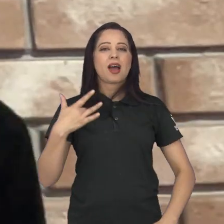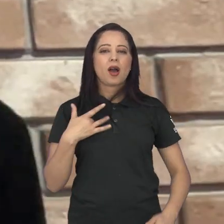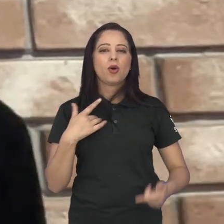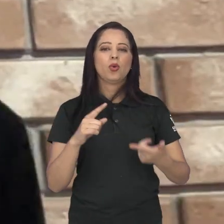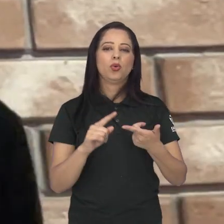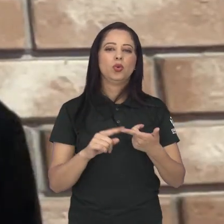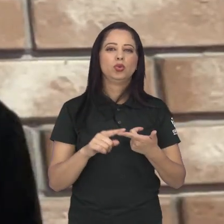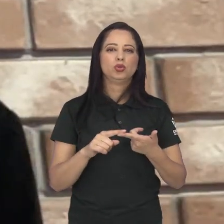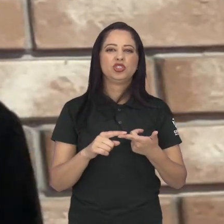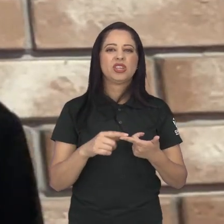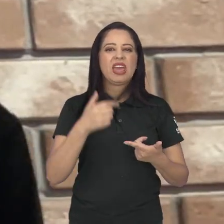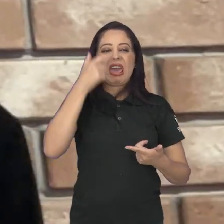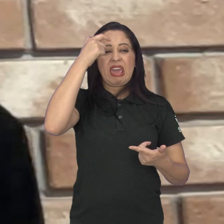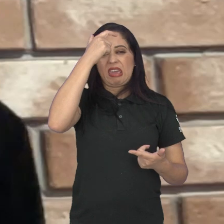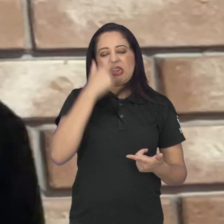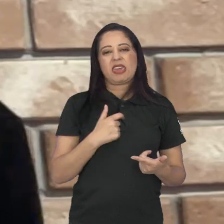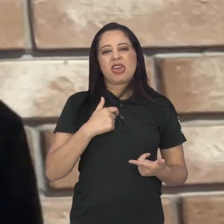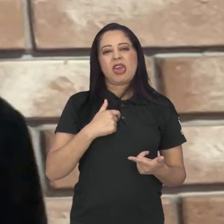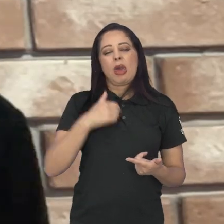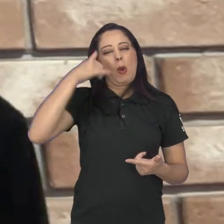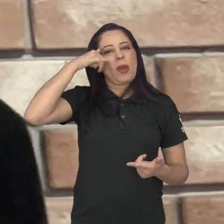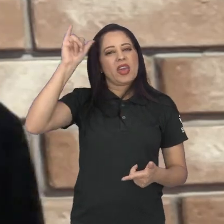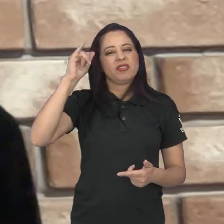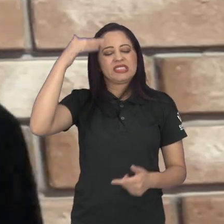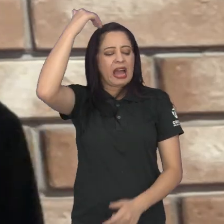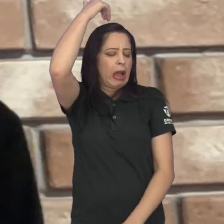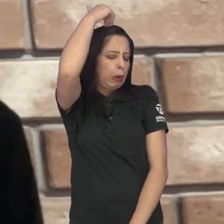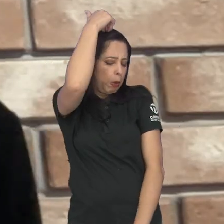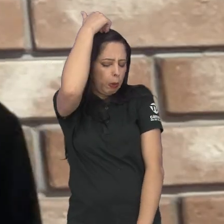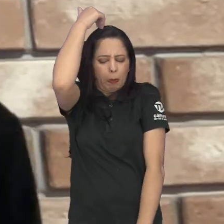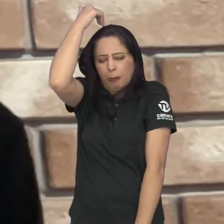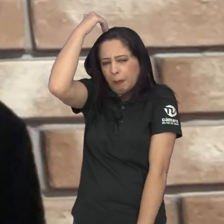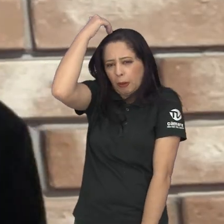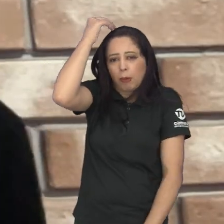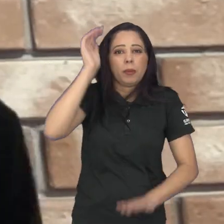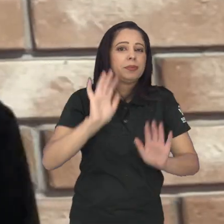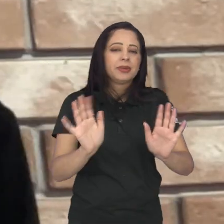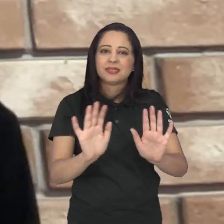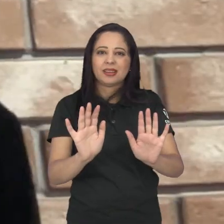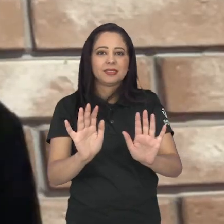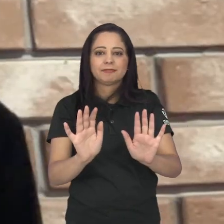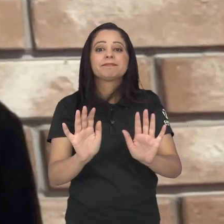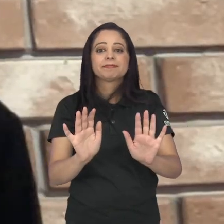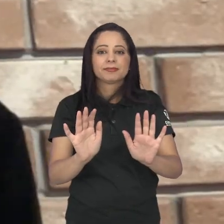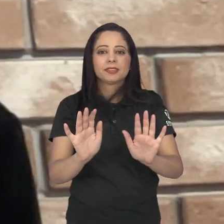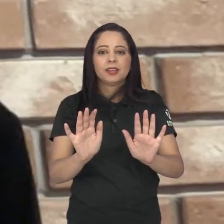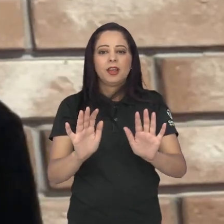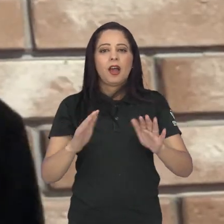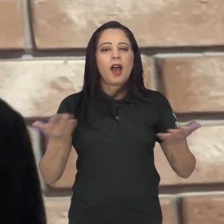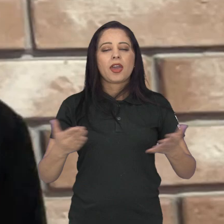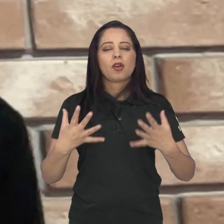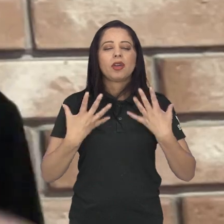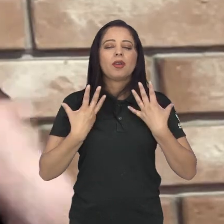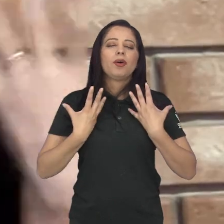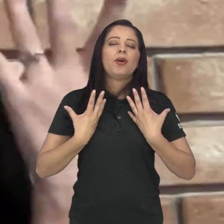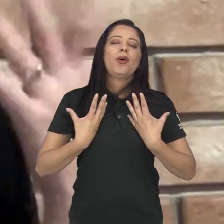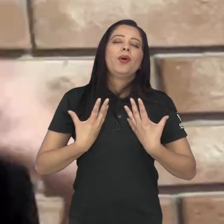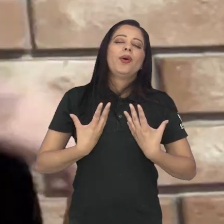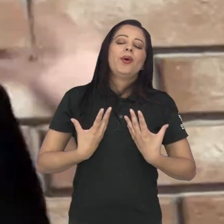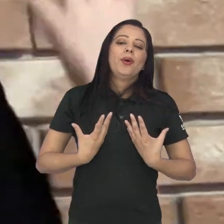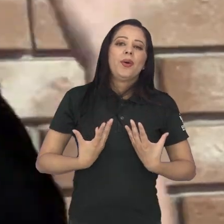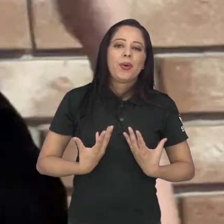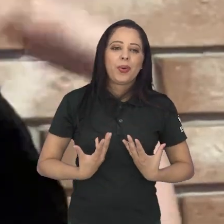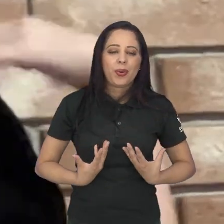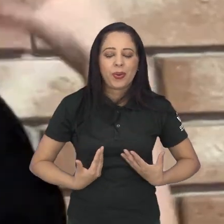saúde, de não ficar tanto me culpando, de ter uma rotina mais leve, de sair do ambiente que eu estava, aí foi dando